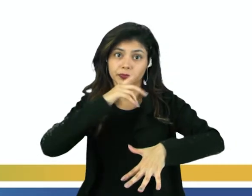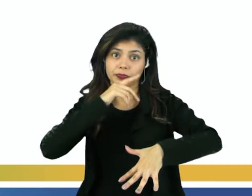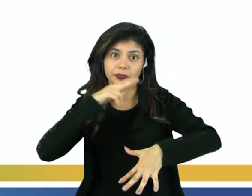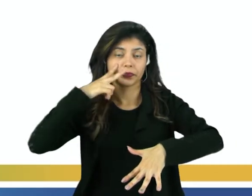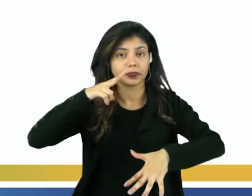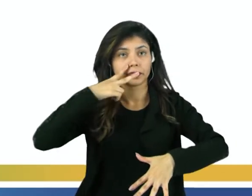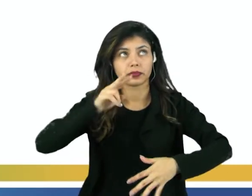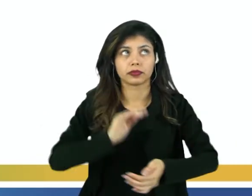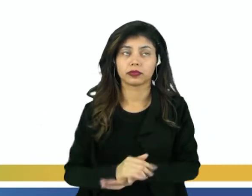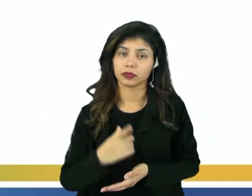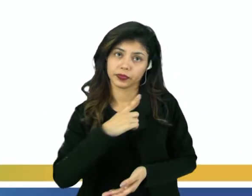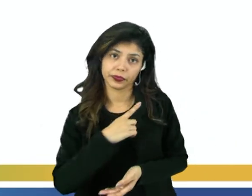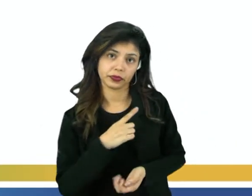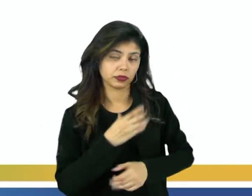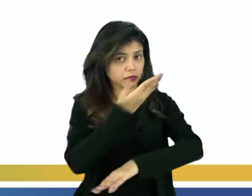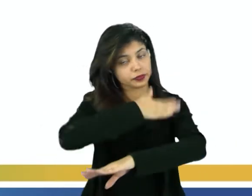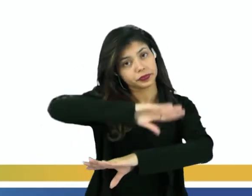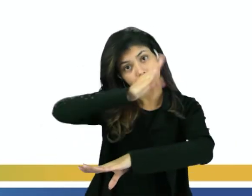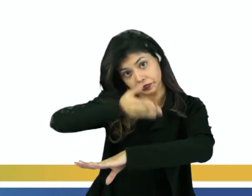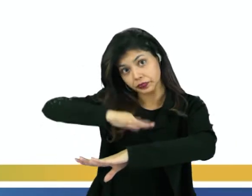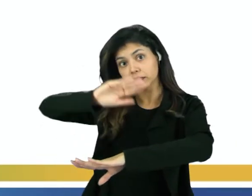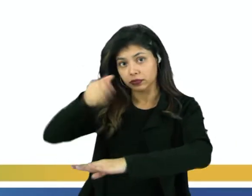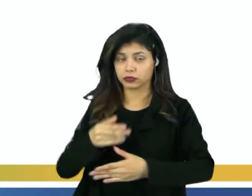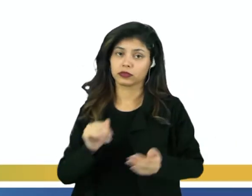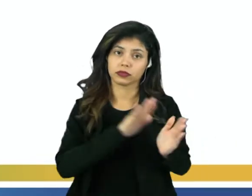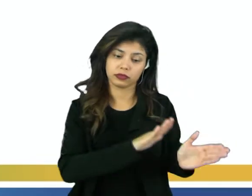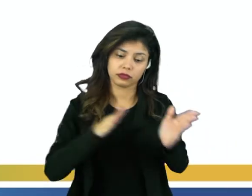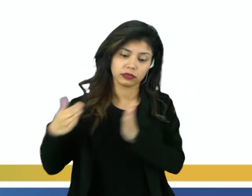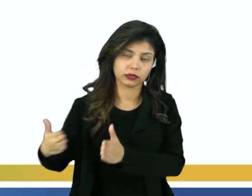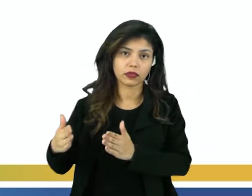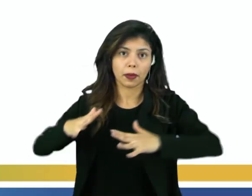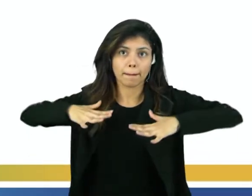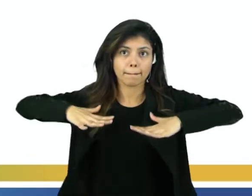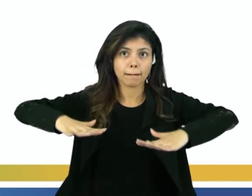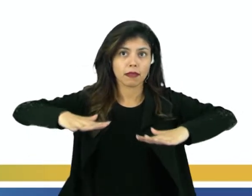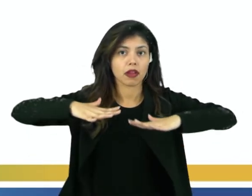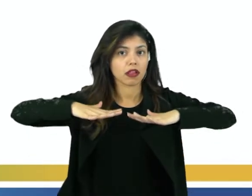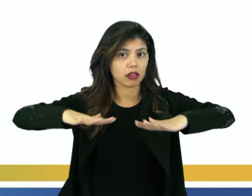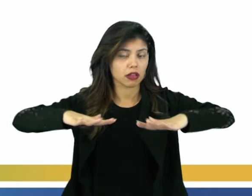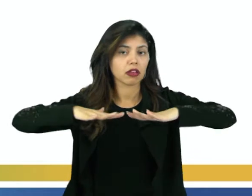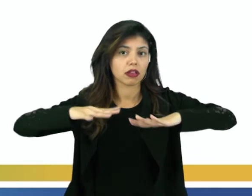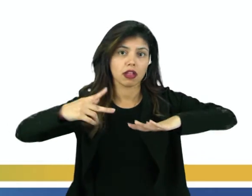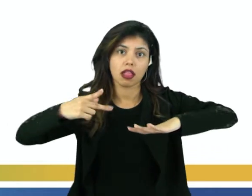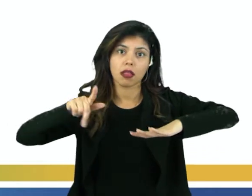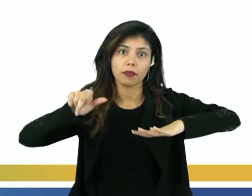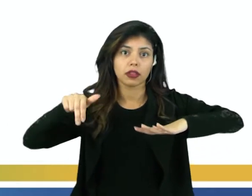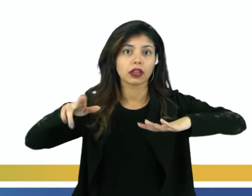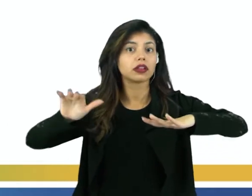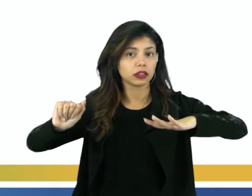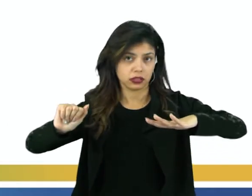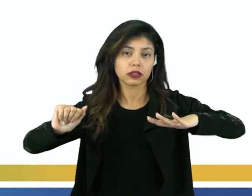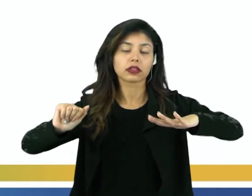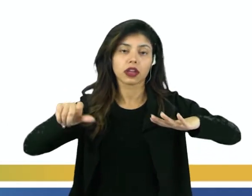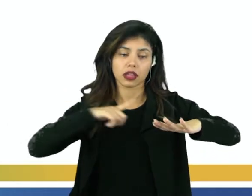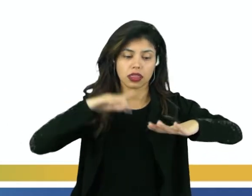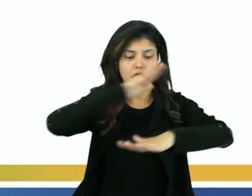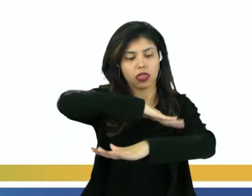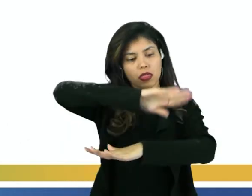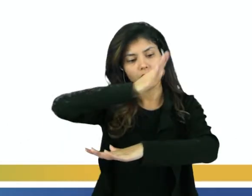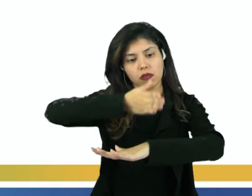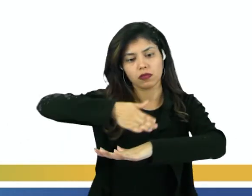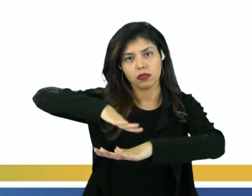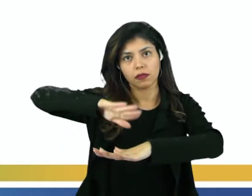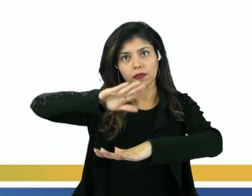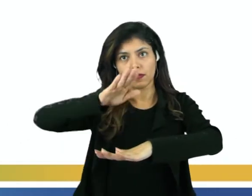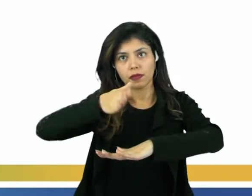vê que vem das montanhas, em direção da parte mais plana do relevo. Então, isso, para